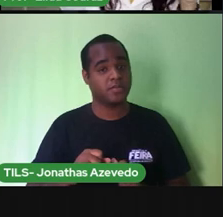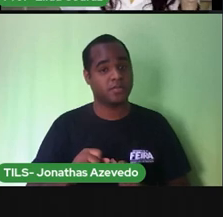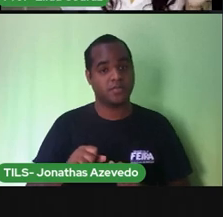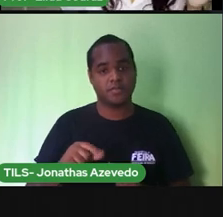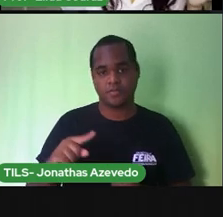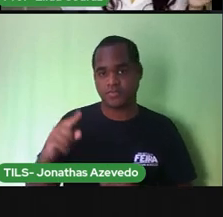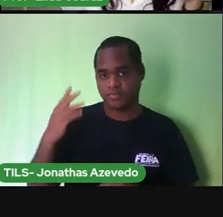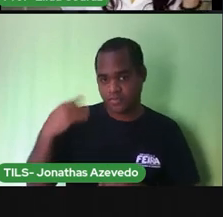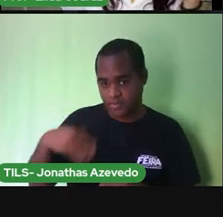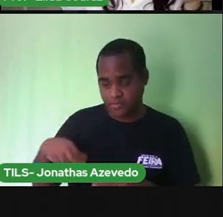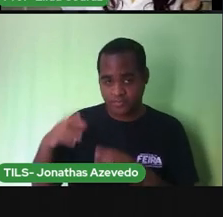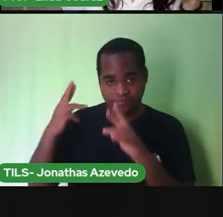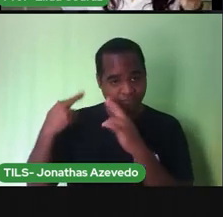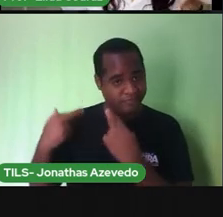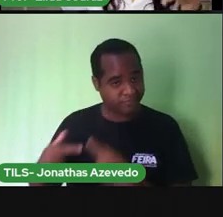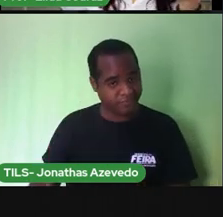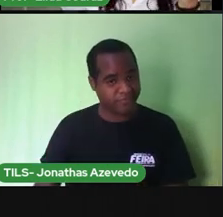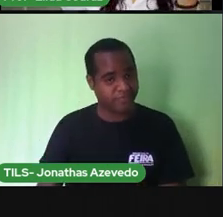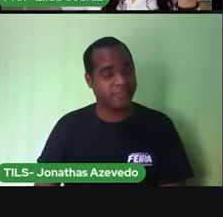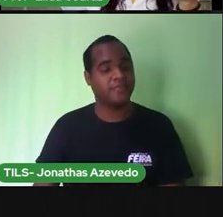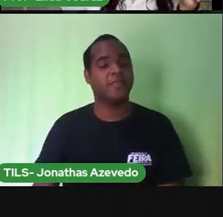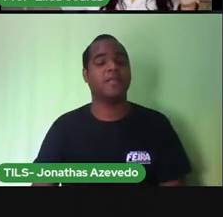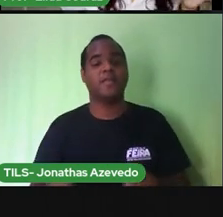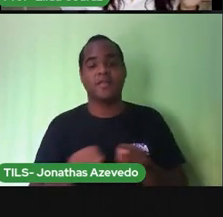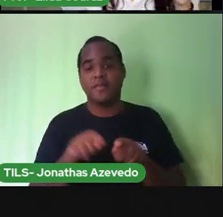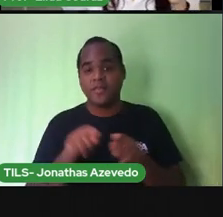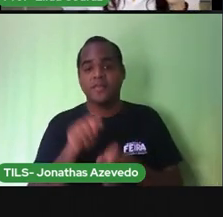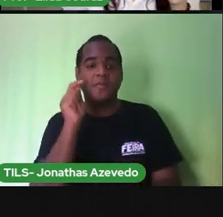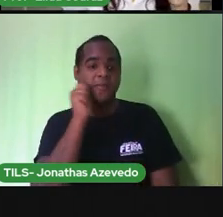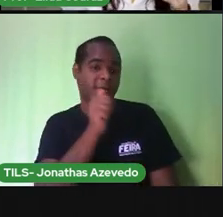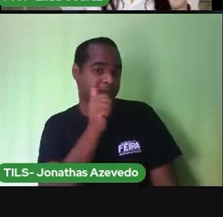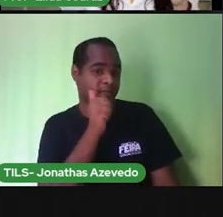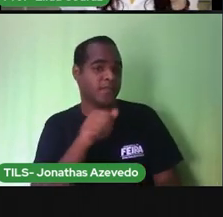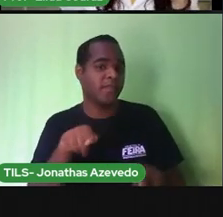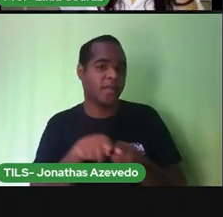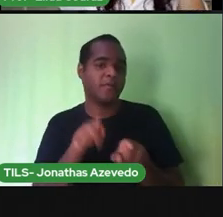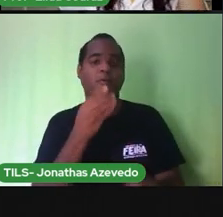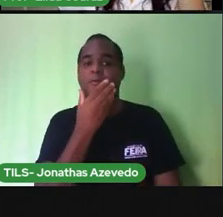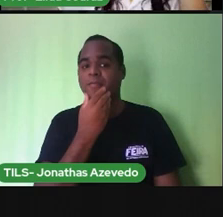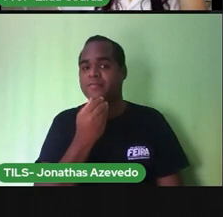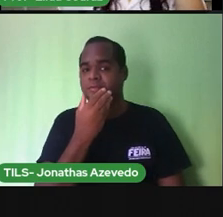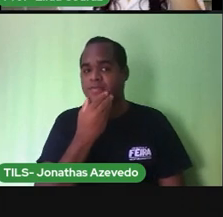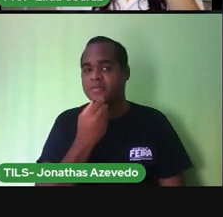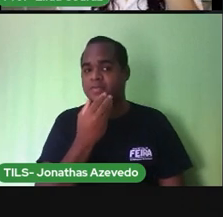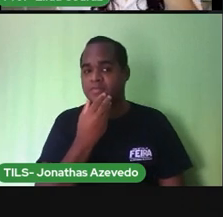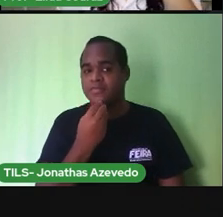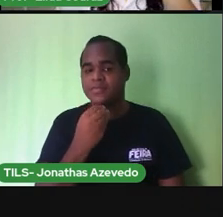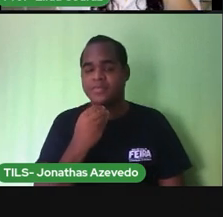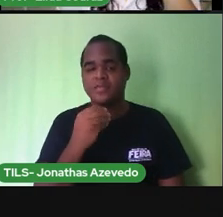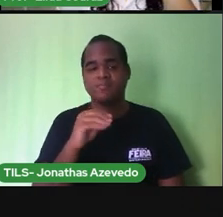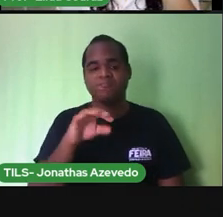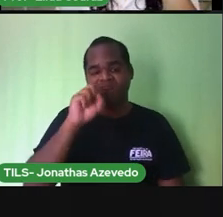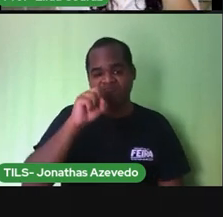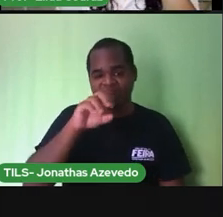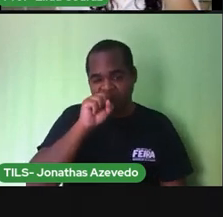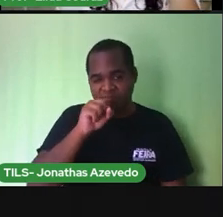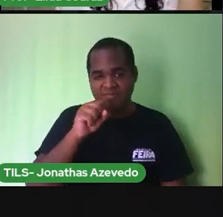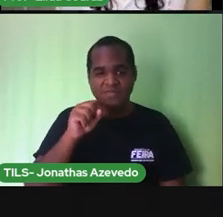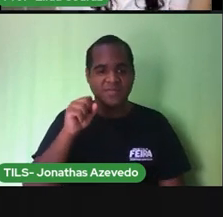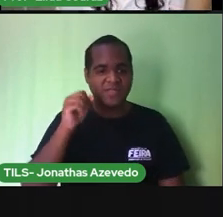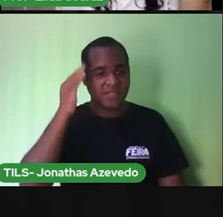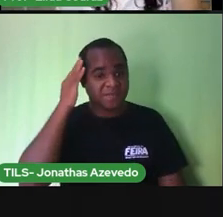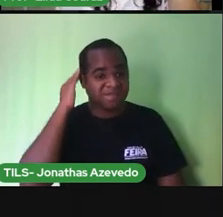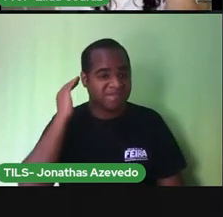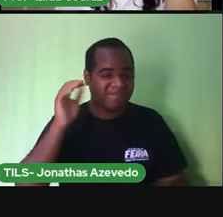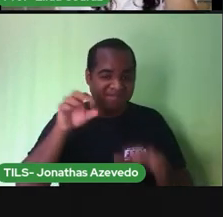cabelão da Rapunzel, cabelo limpo e bonito e os meninos com aquele cabelinho cheiroso que toda vez que entra na